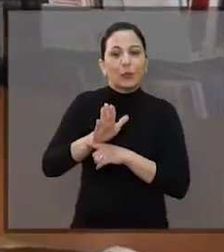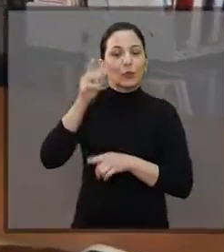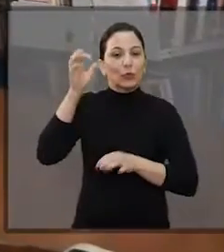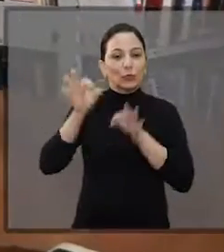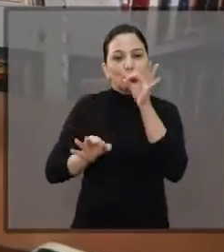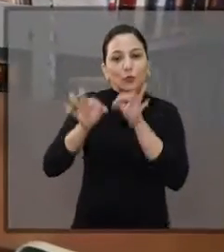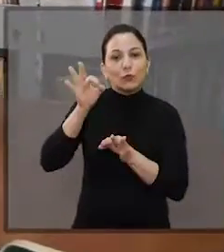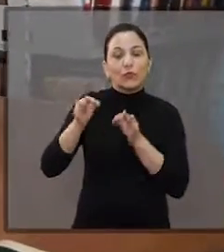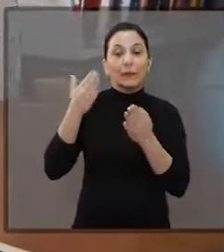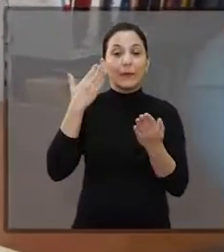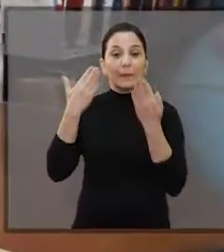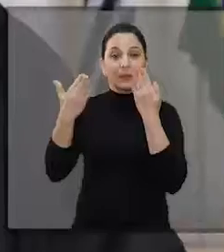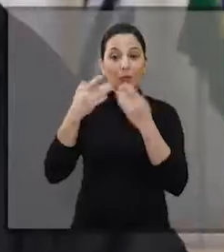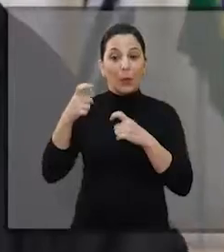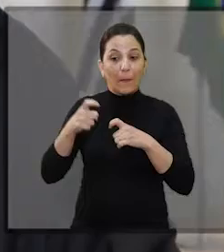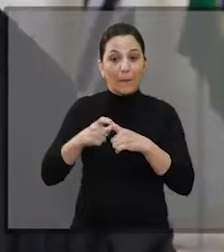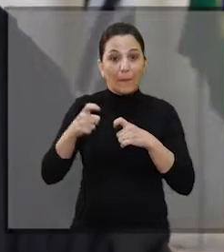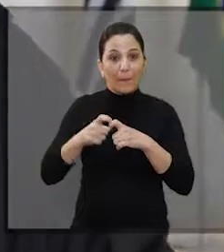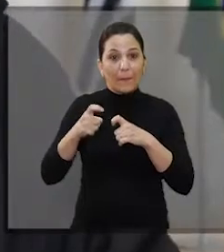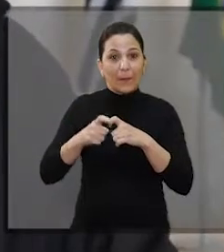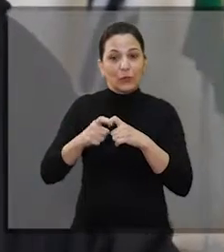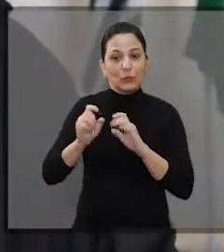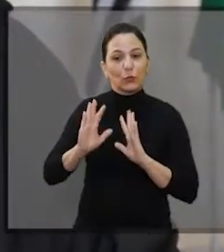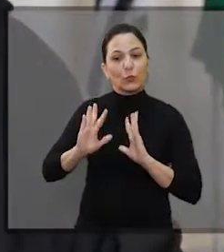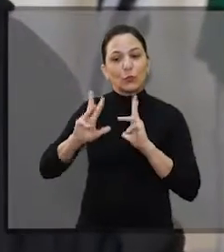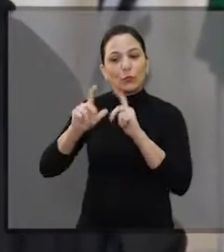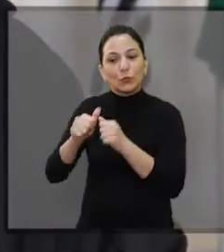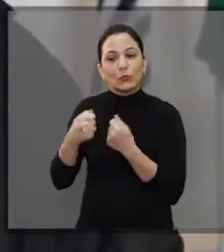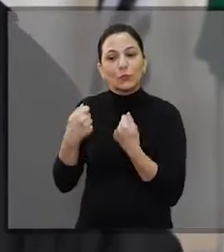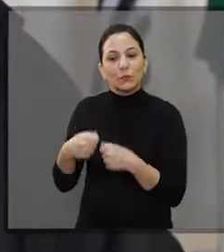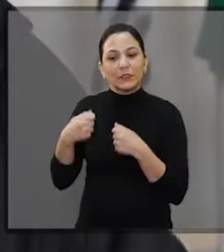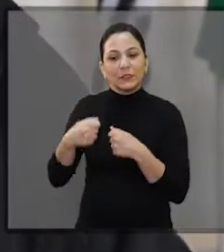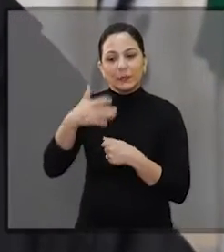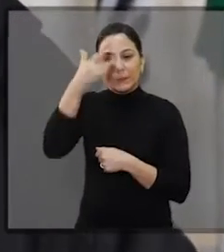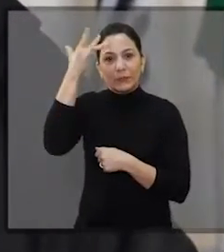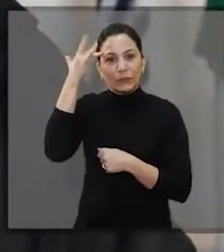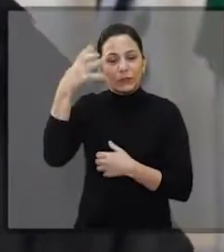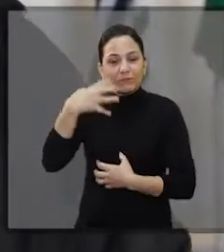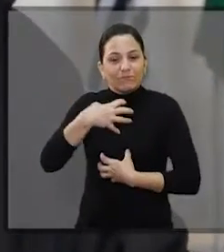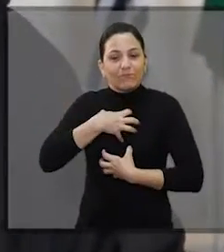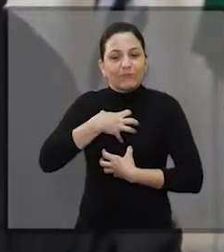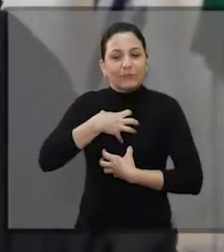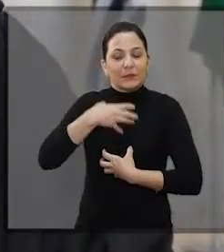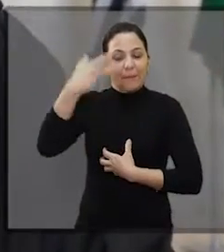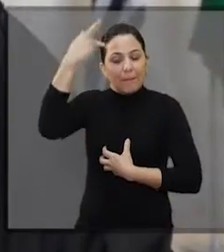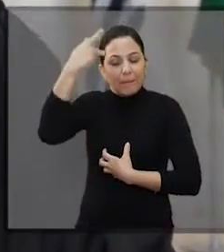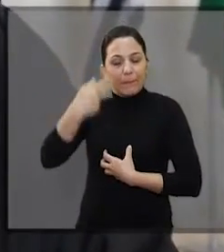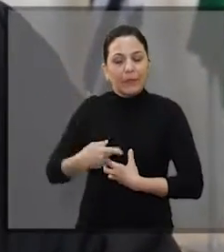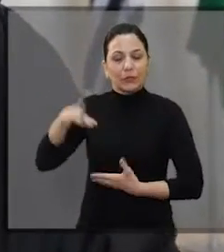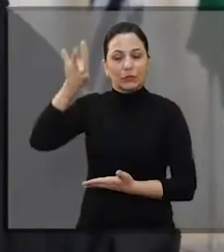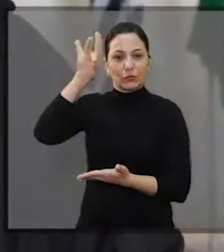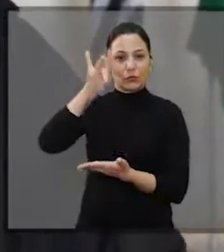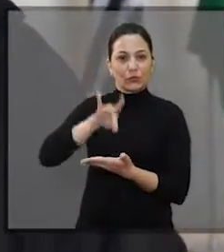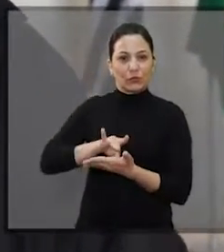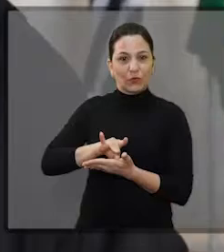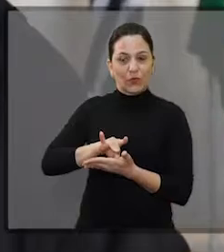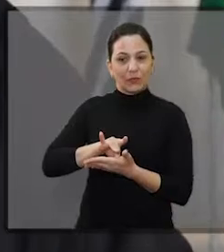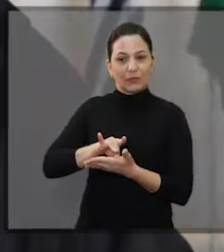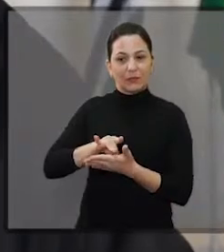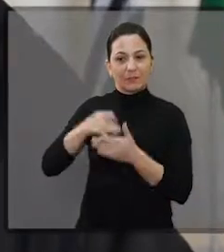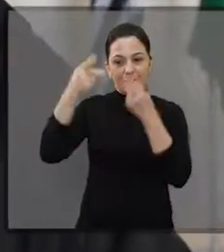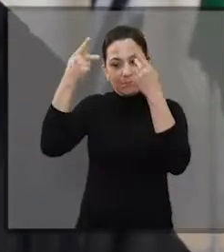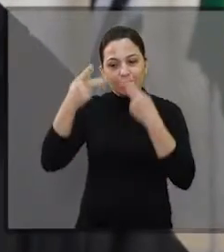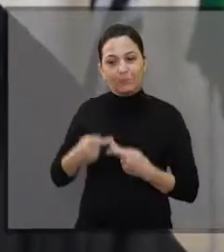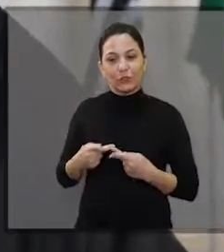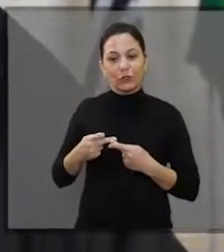jurídica, assistência psicológica, assistência médica. Tudo isso faz com que o reeducando se sinta gente, ser humano,